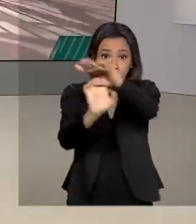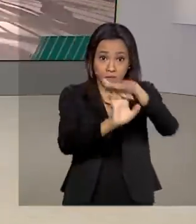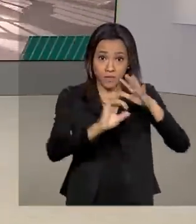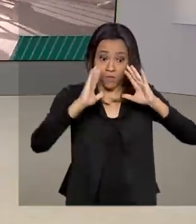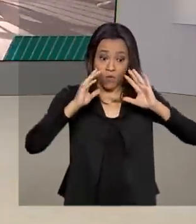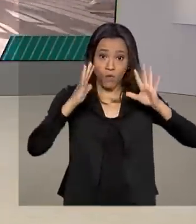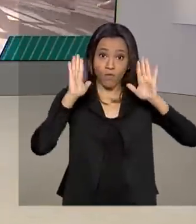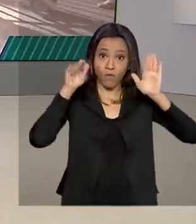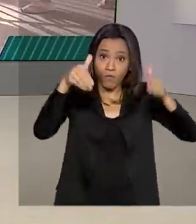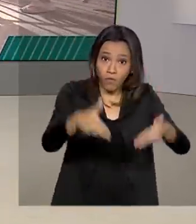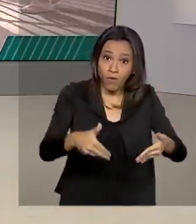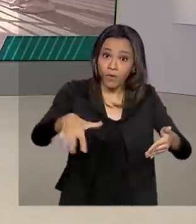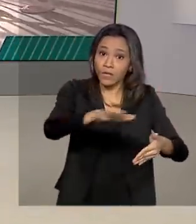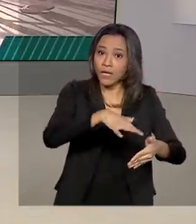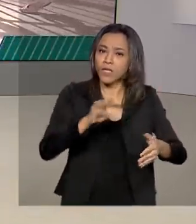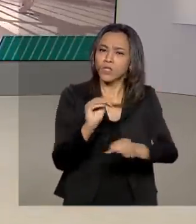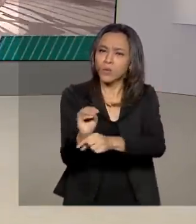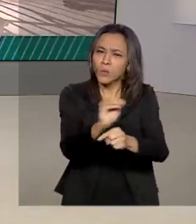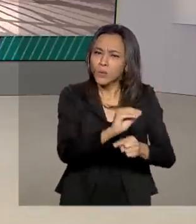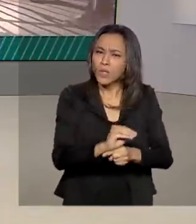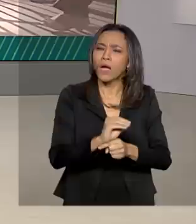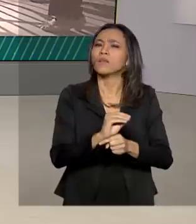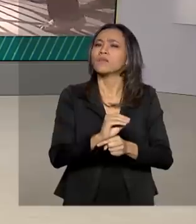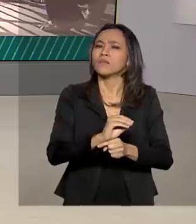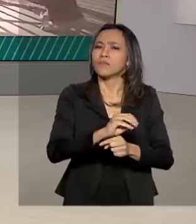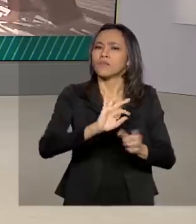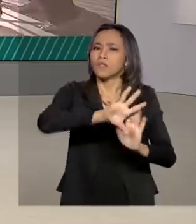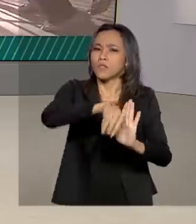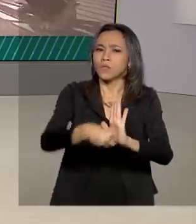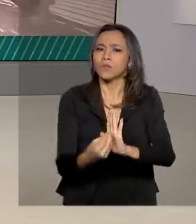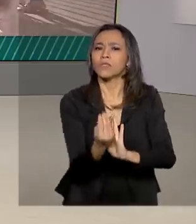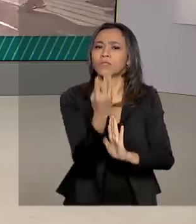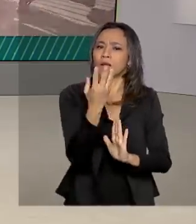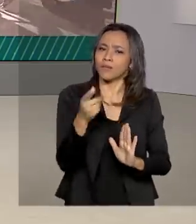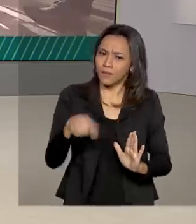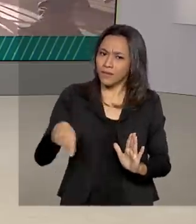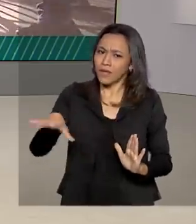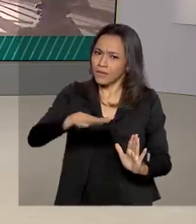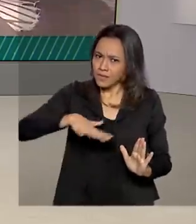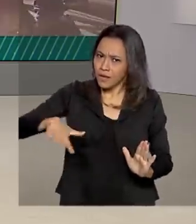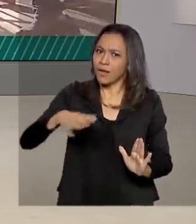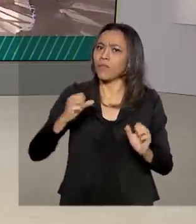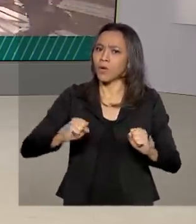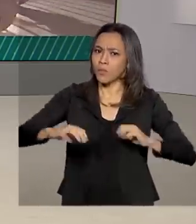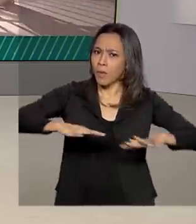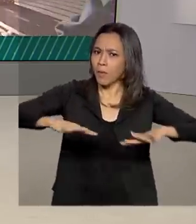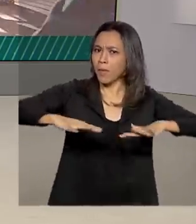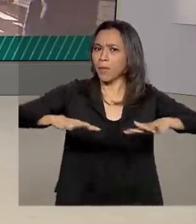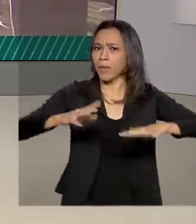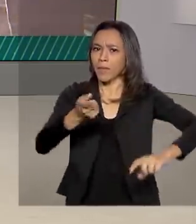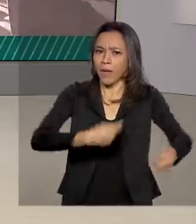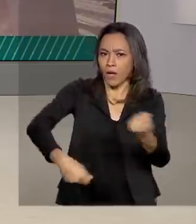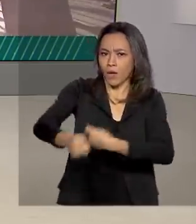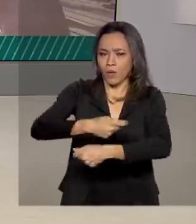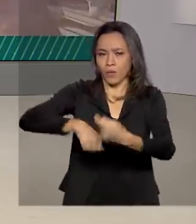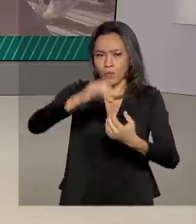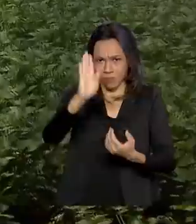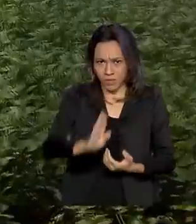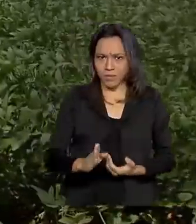para o agronegócio sustentável. Para o governo, o mercado de títulos verdes pode movimentar a economia no país.